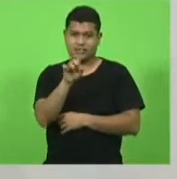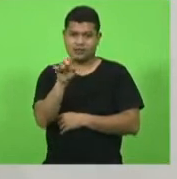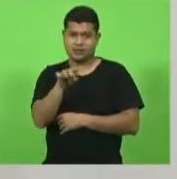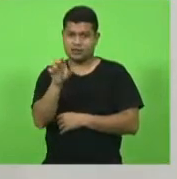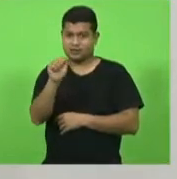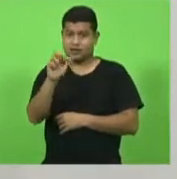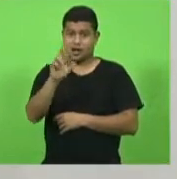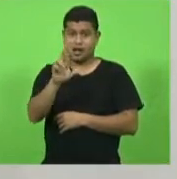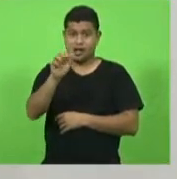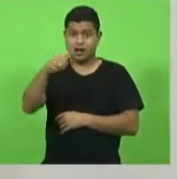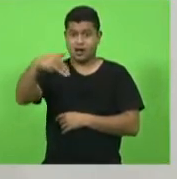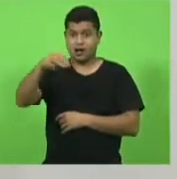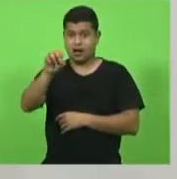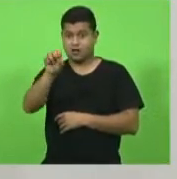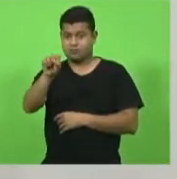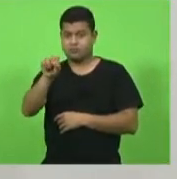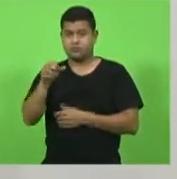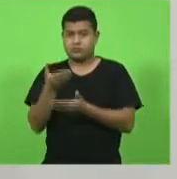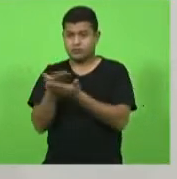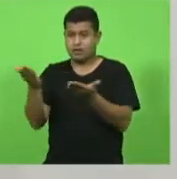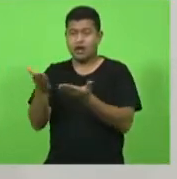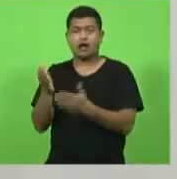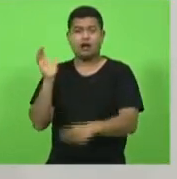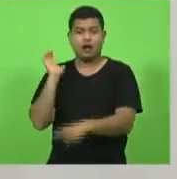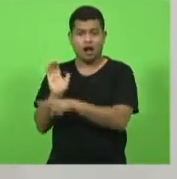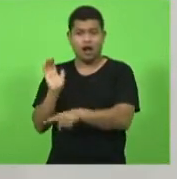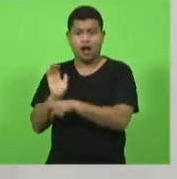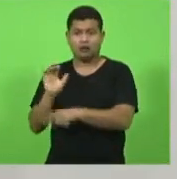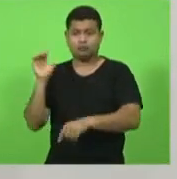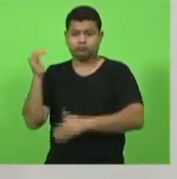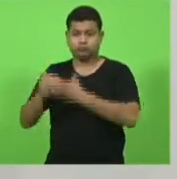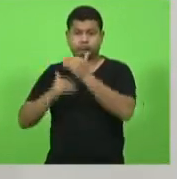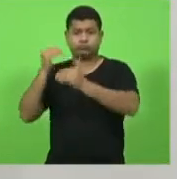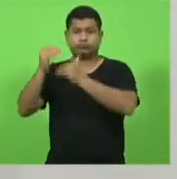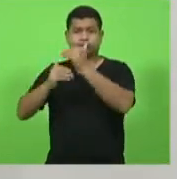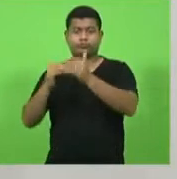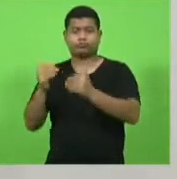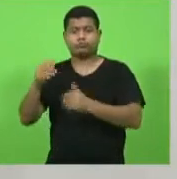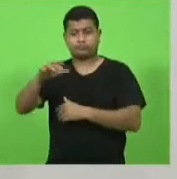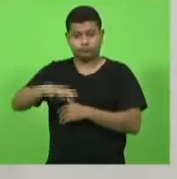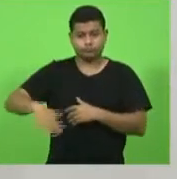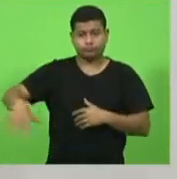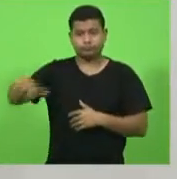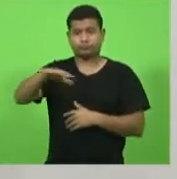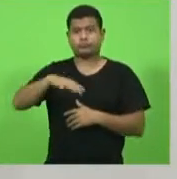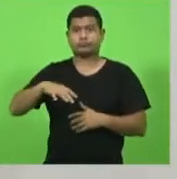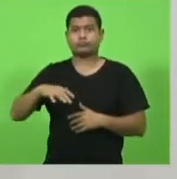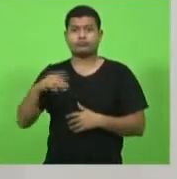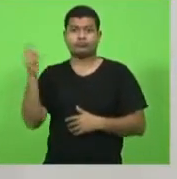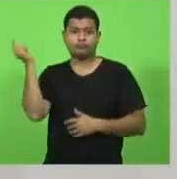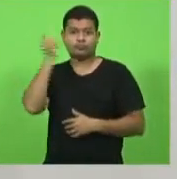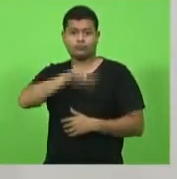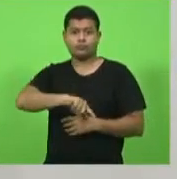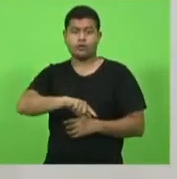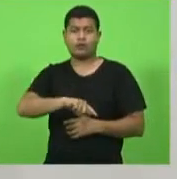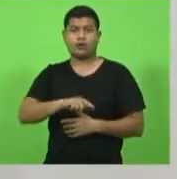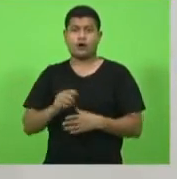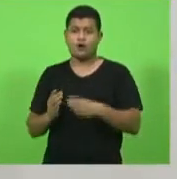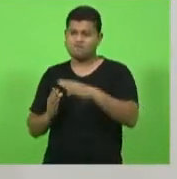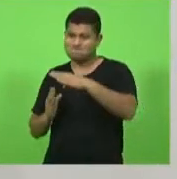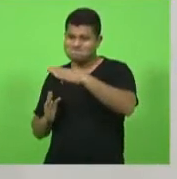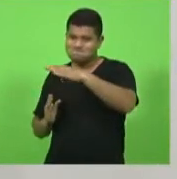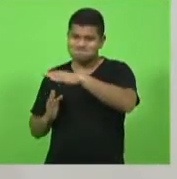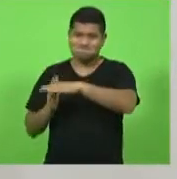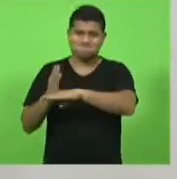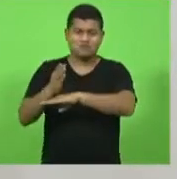abrir a nova ala de contribuir para o desenvolvimento desse setor rompendo o avanço